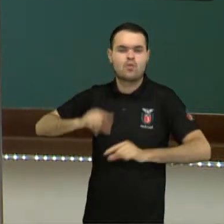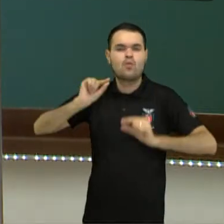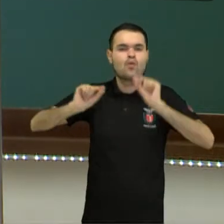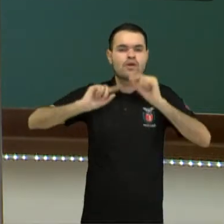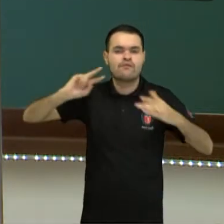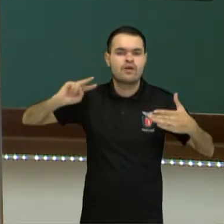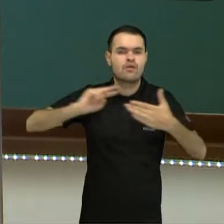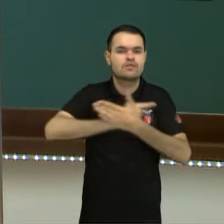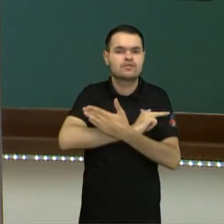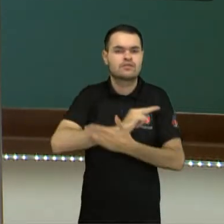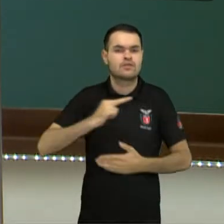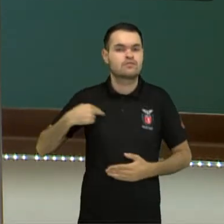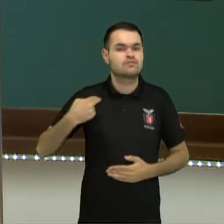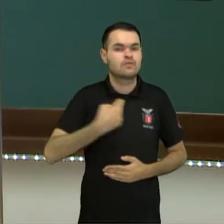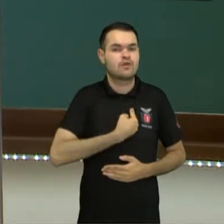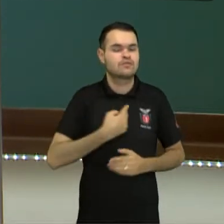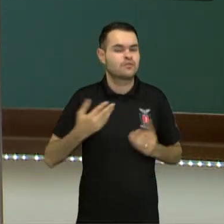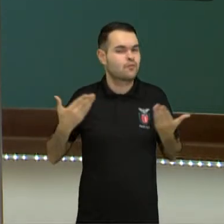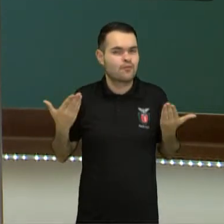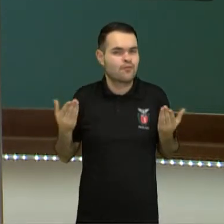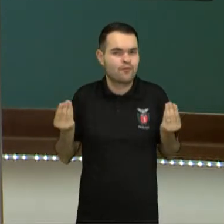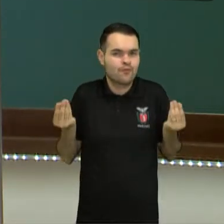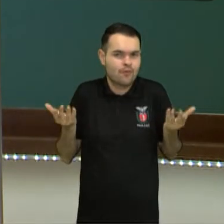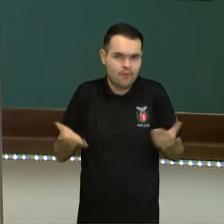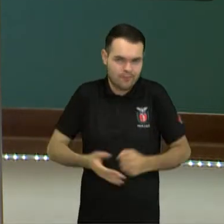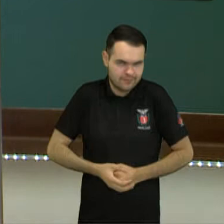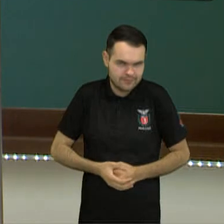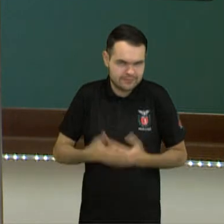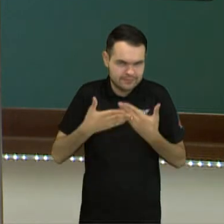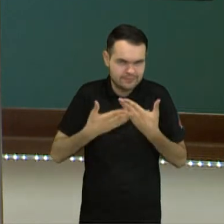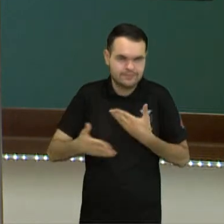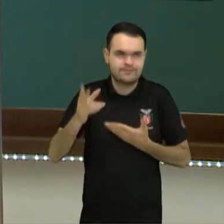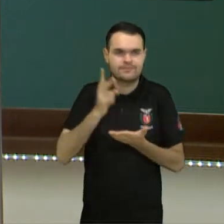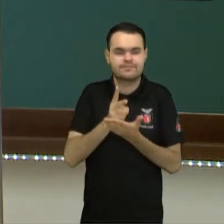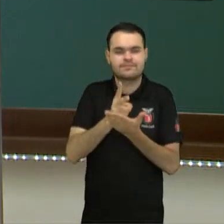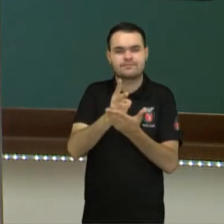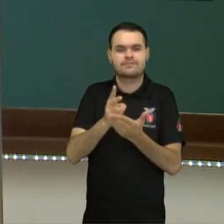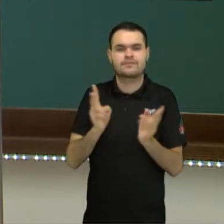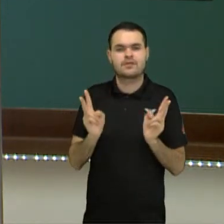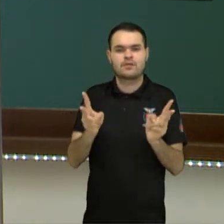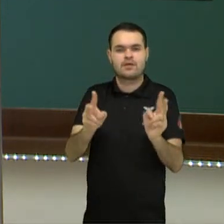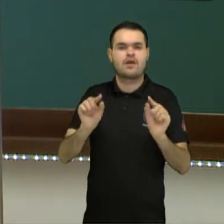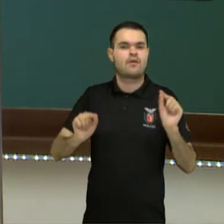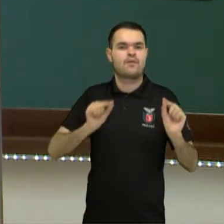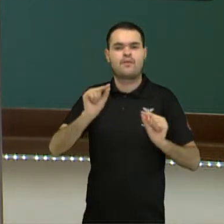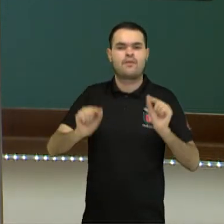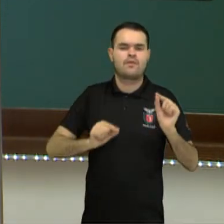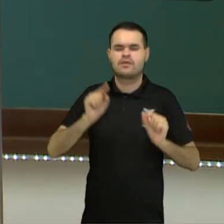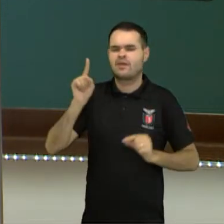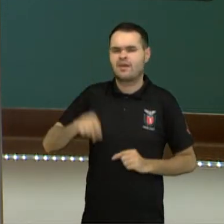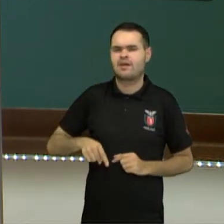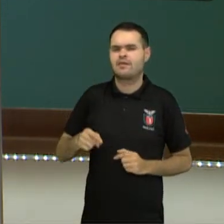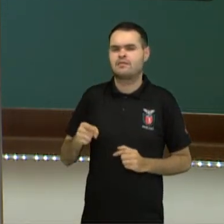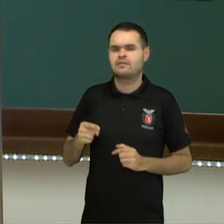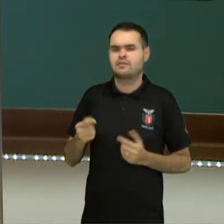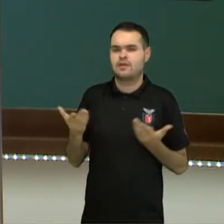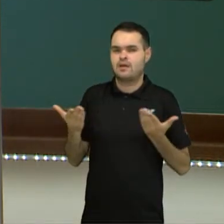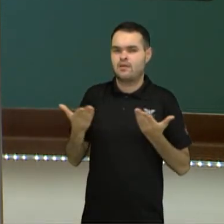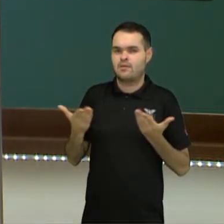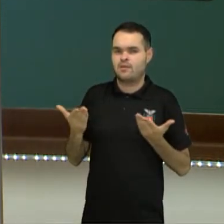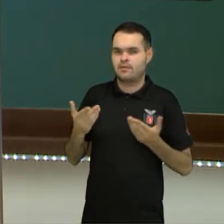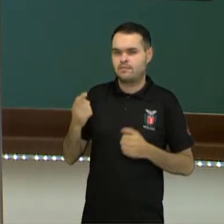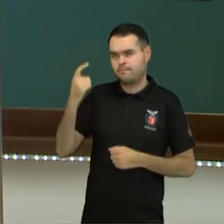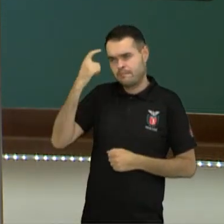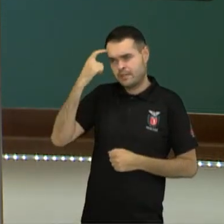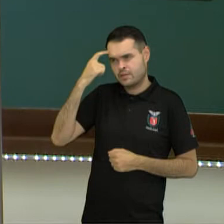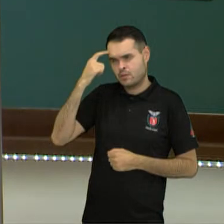com nós outros? Vamos a seguir? Aqui. Que seria esse? Agora que pensamos